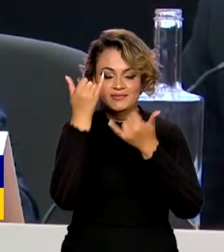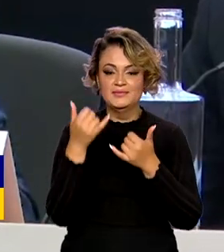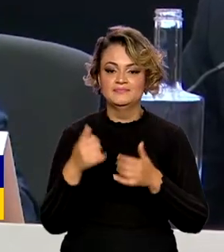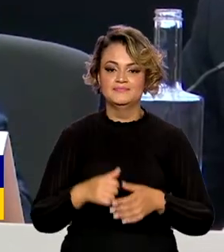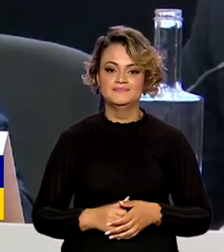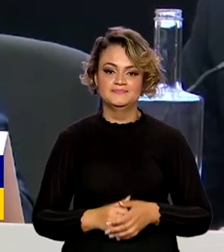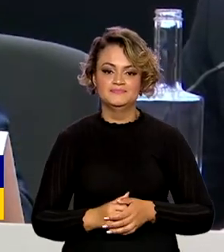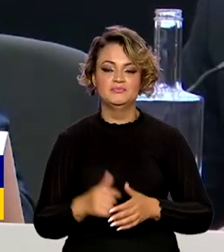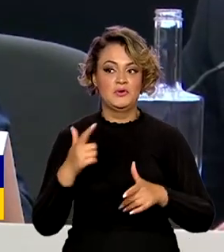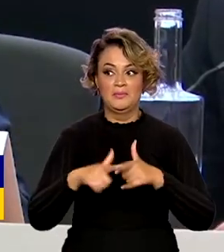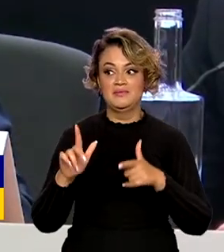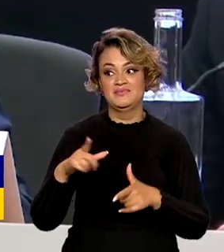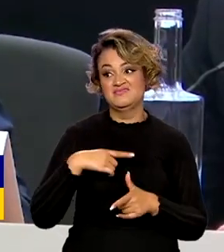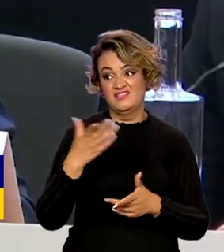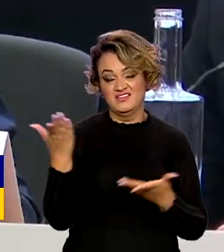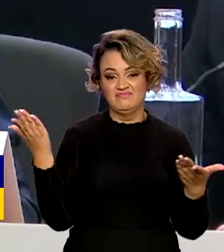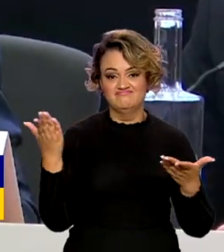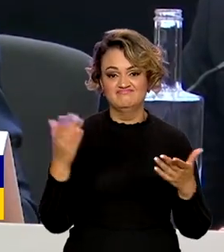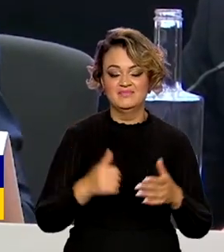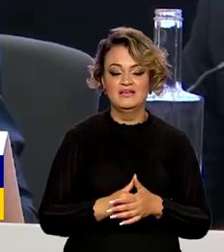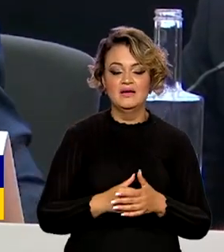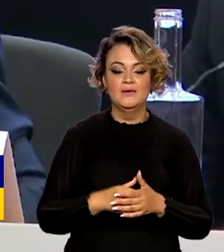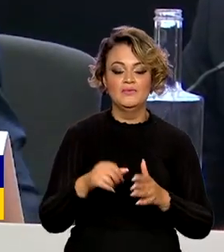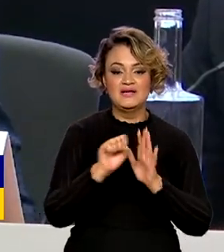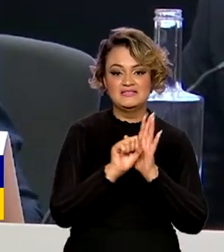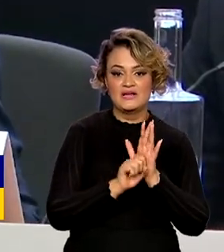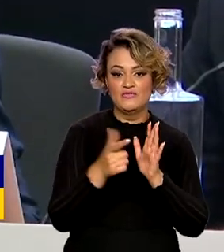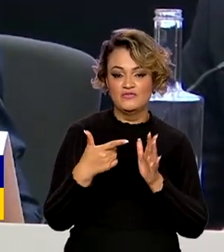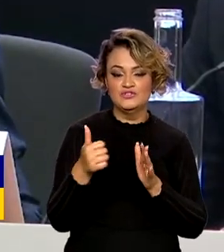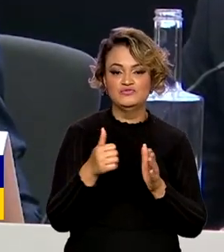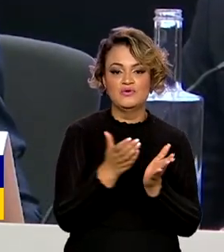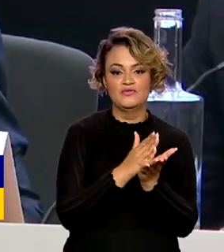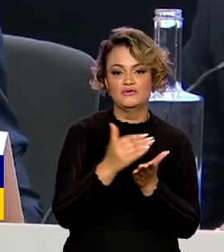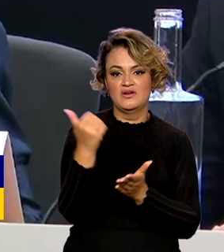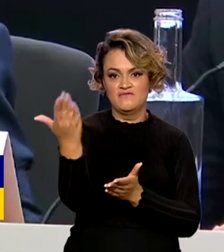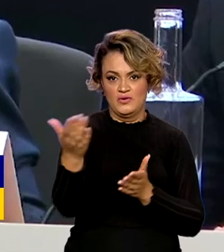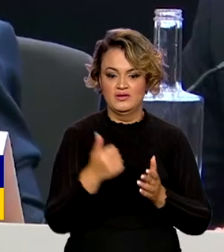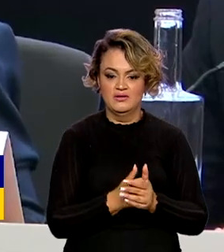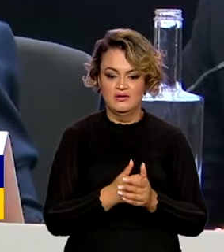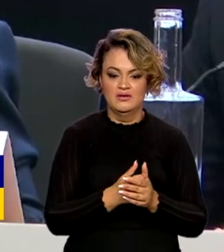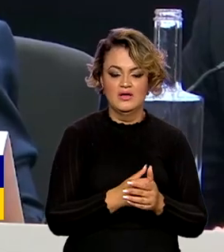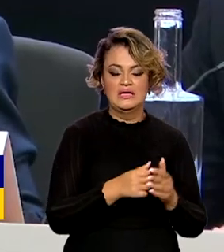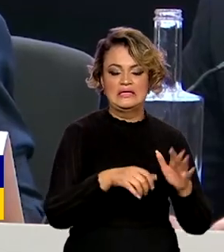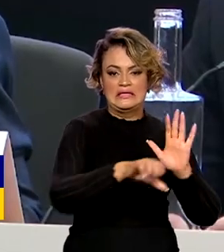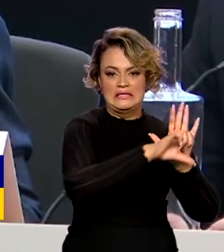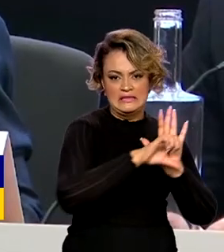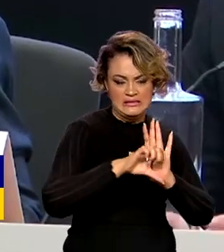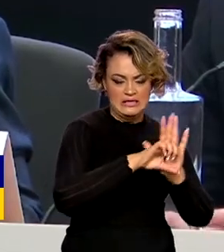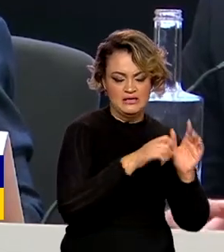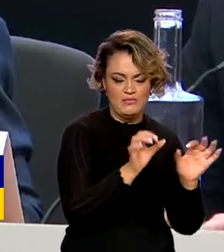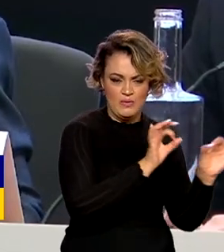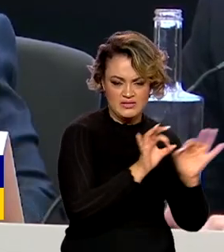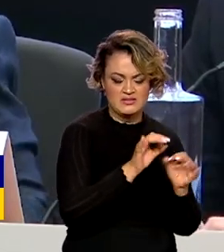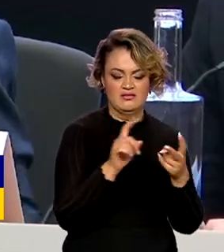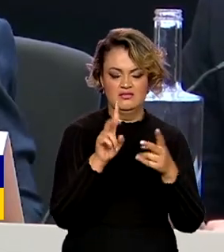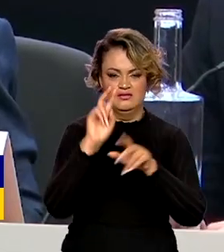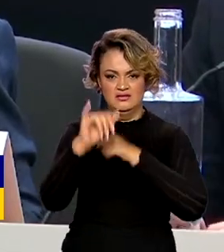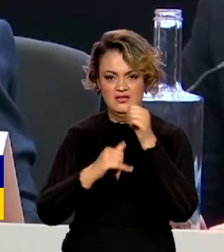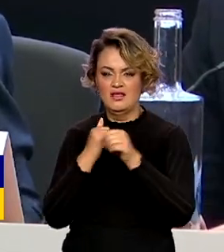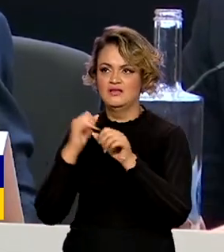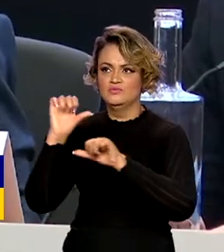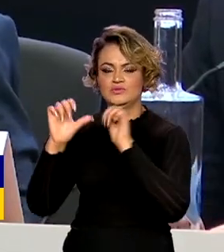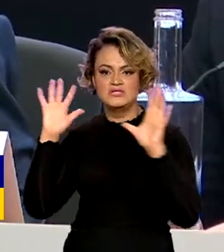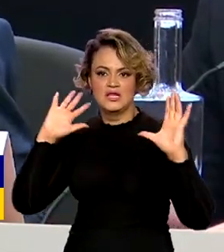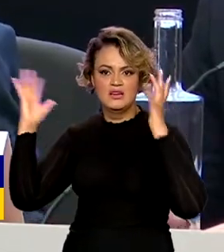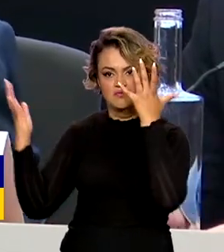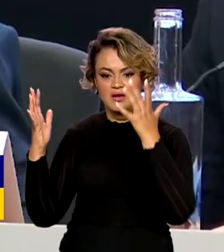problemas do século XXI, porque eles são todos transfronteiriços. Desde o crime organizado, o tema da internet, mudanças